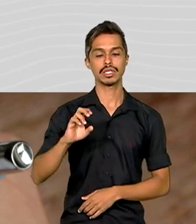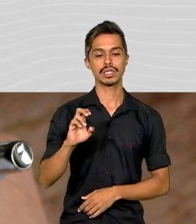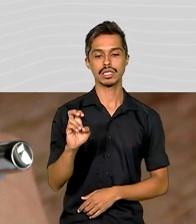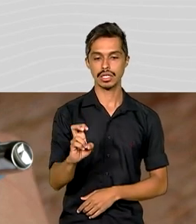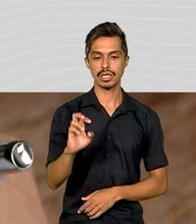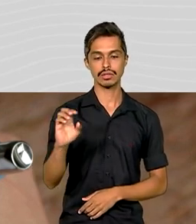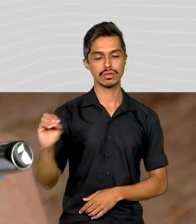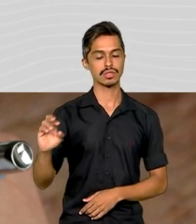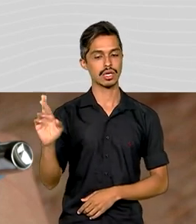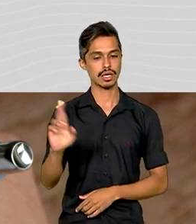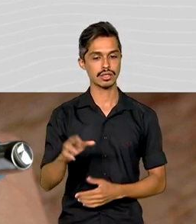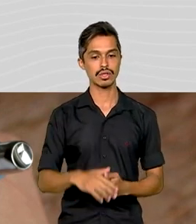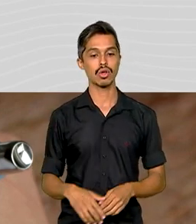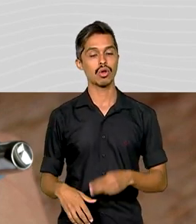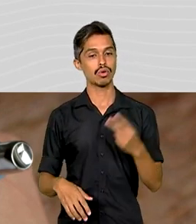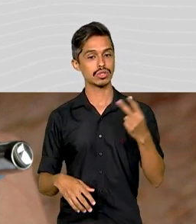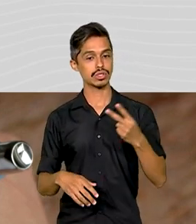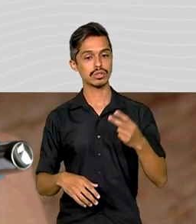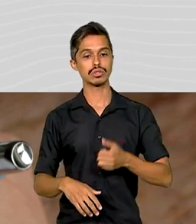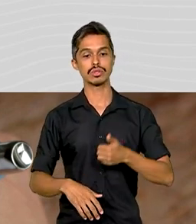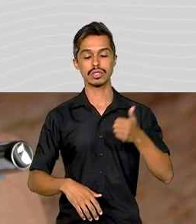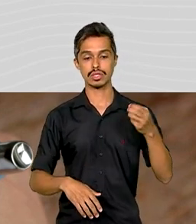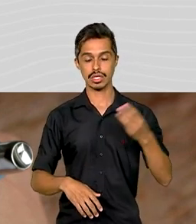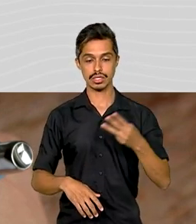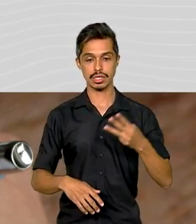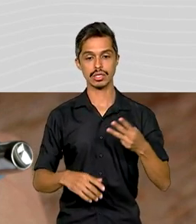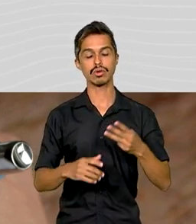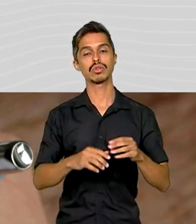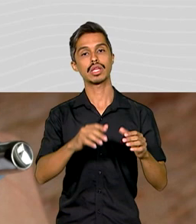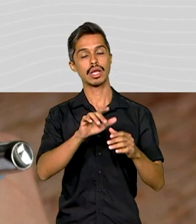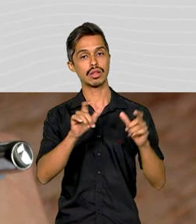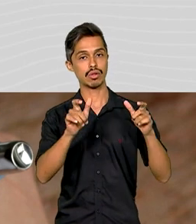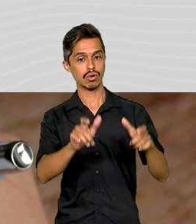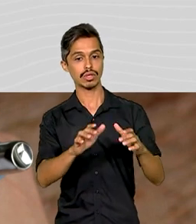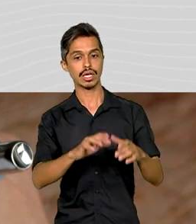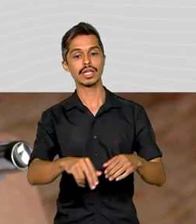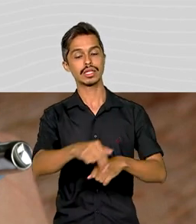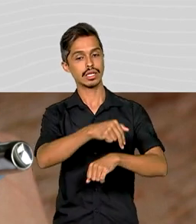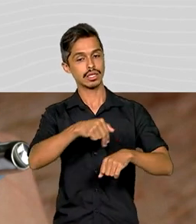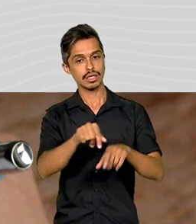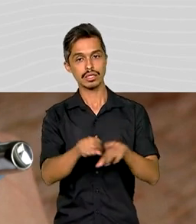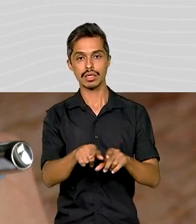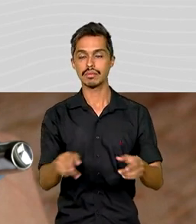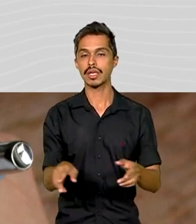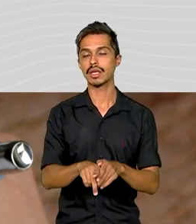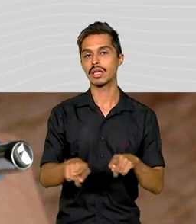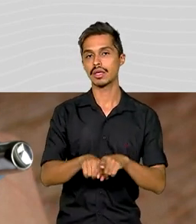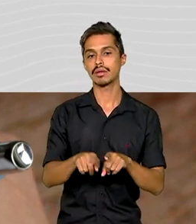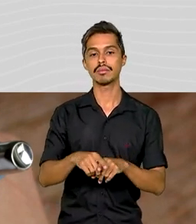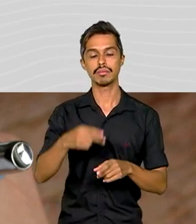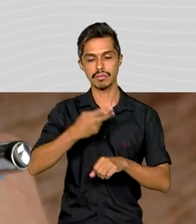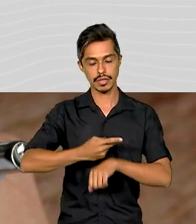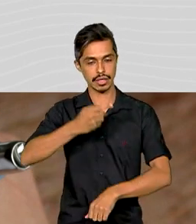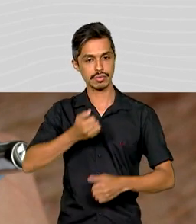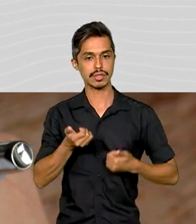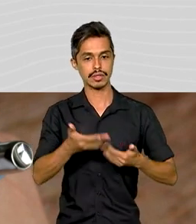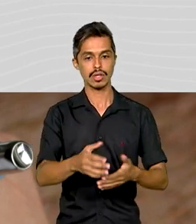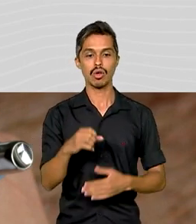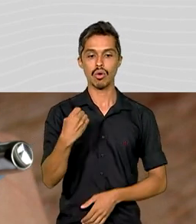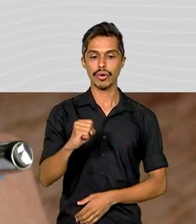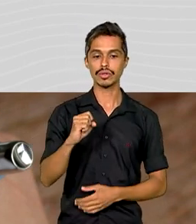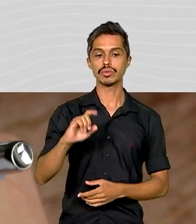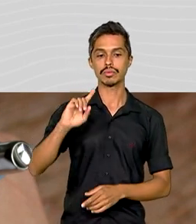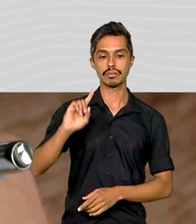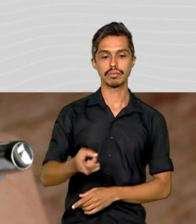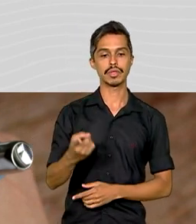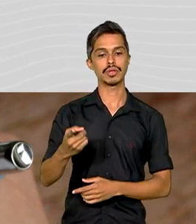O segundo e o terceiro colocados da etapa nacional também recebem premiação de R$ 8.000